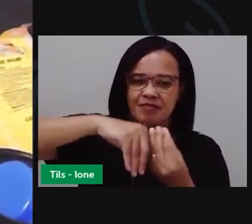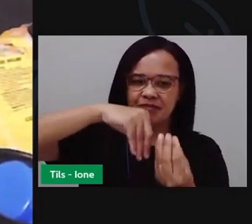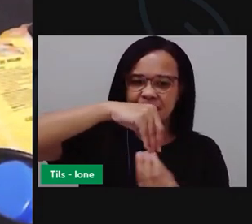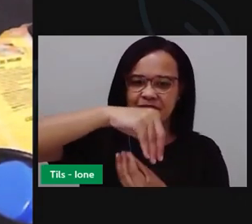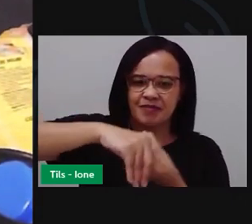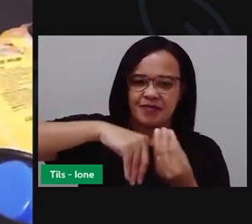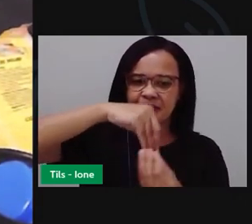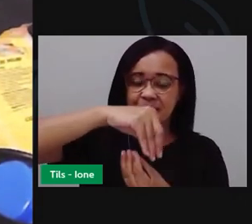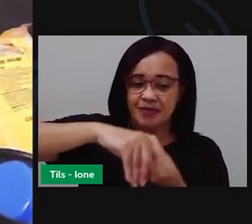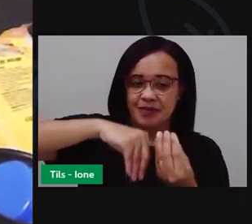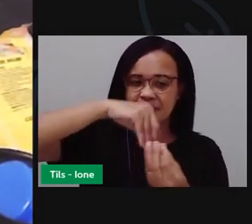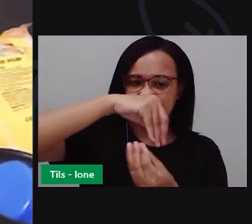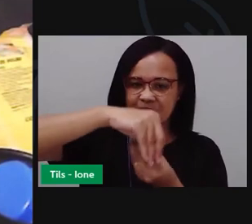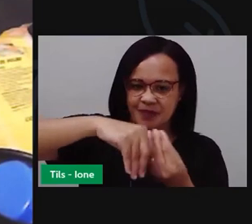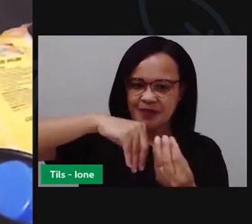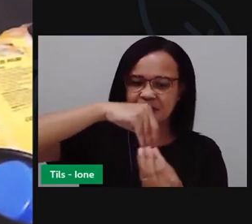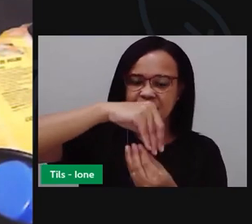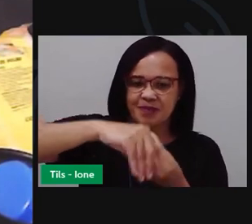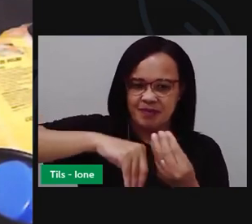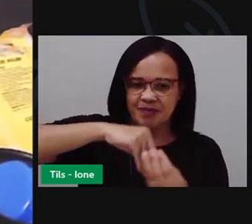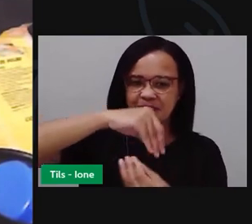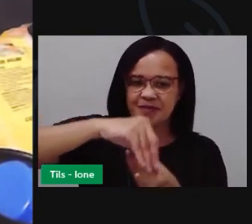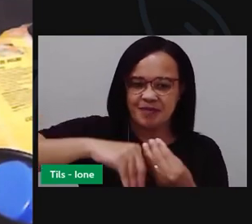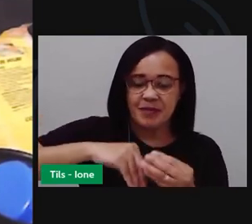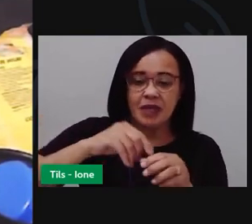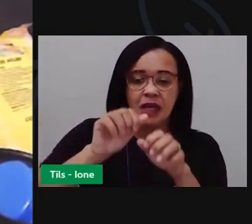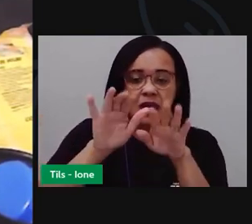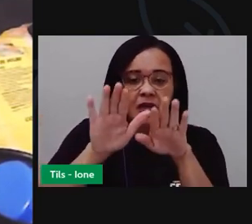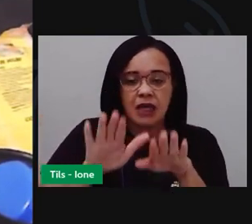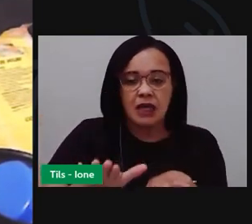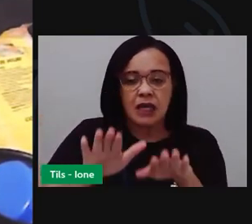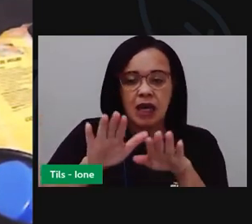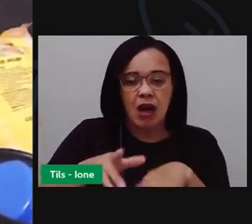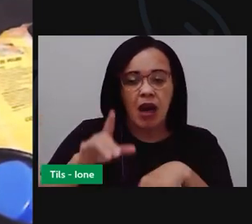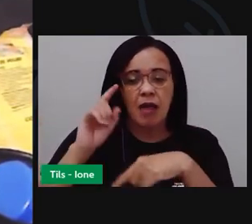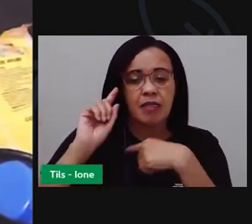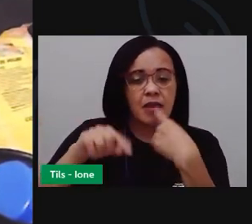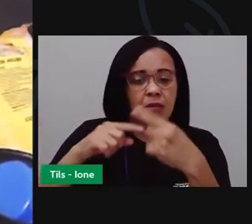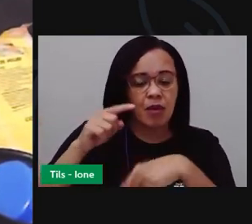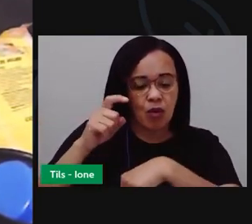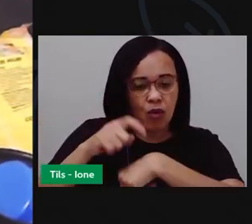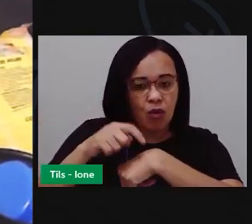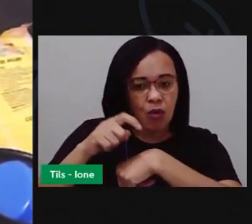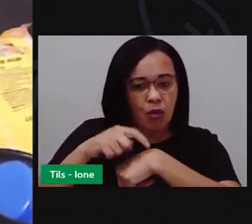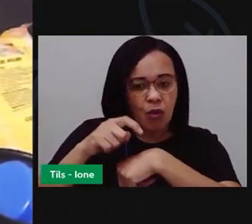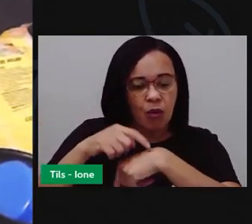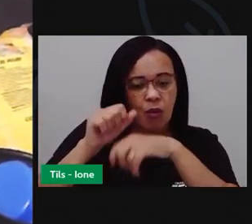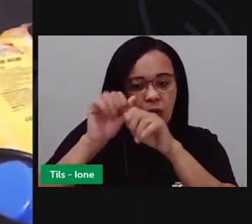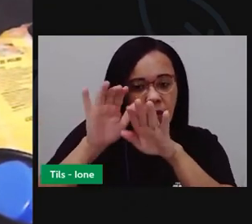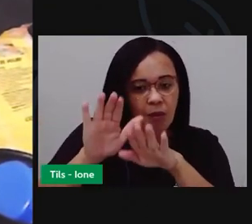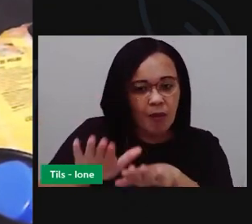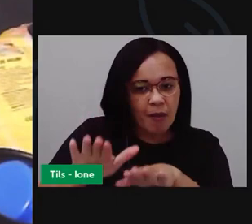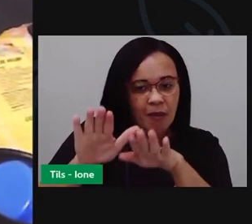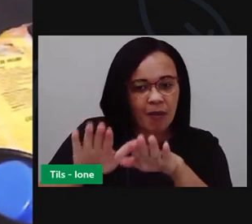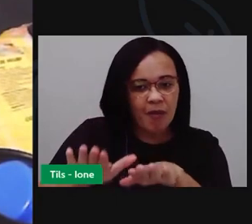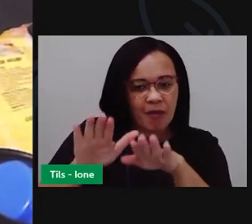misturado, eu vou deixar essa mistura aqui, ó, descansar um pouco